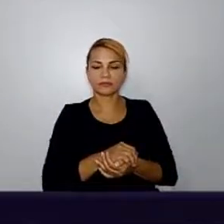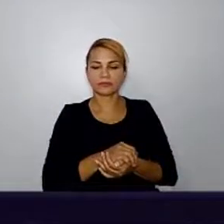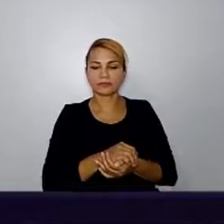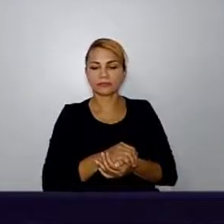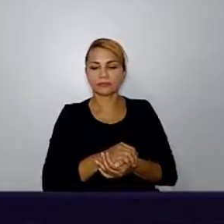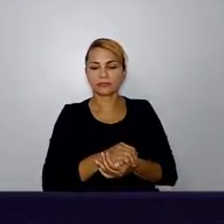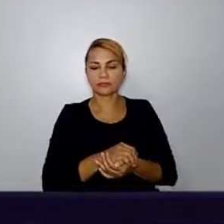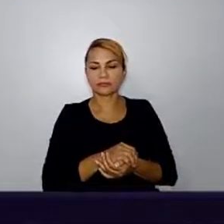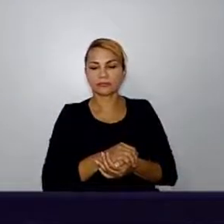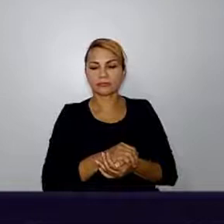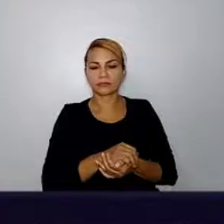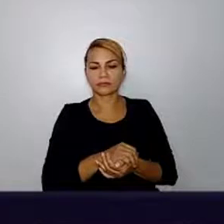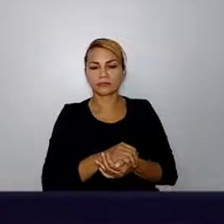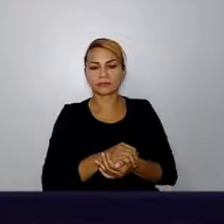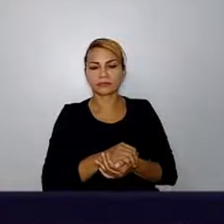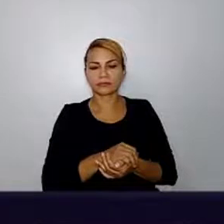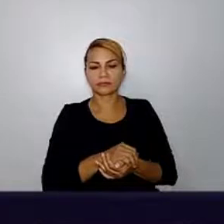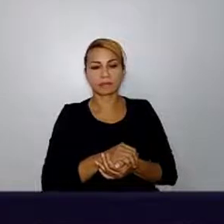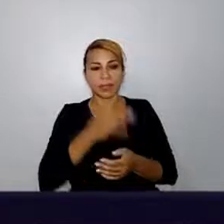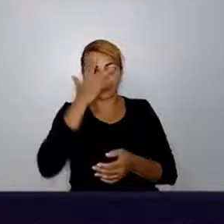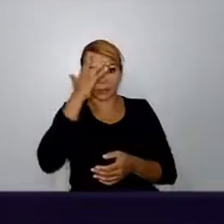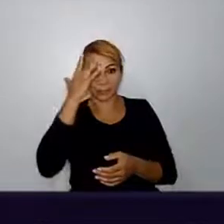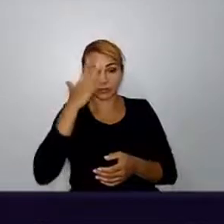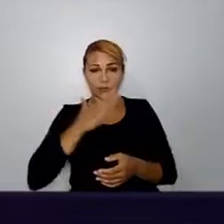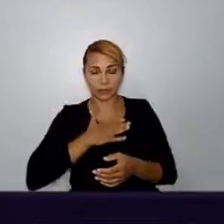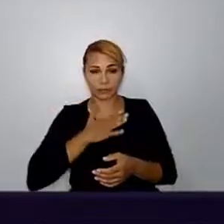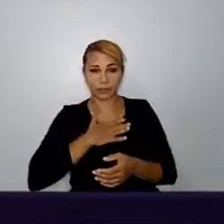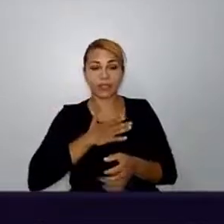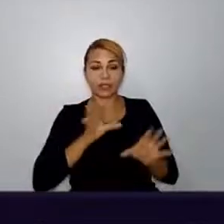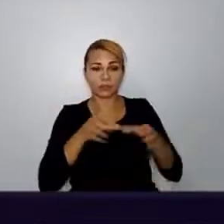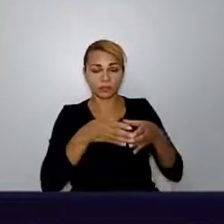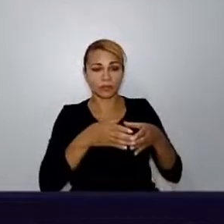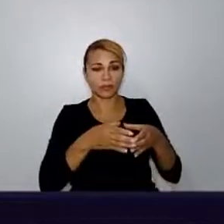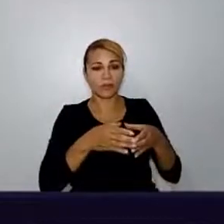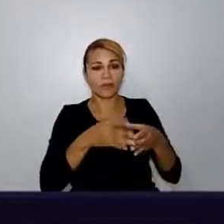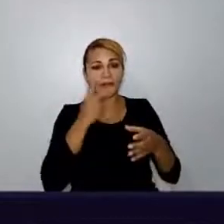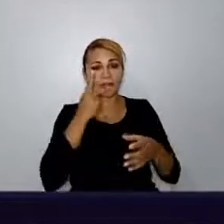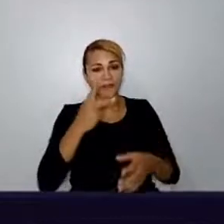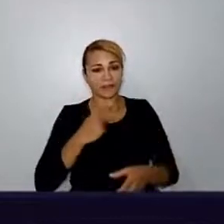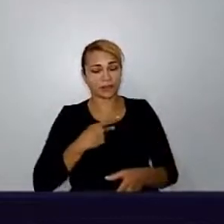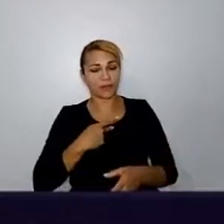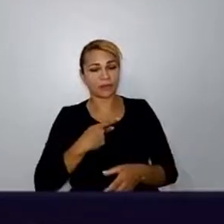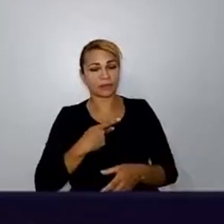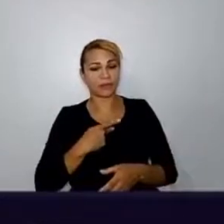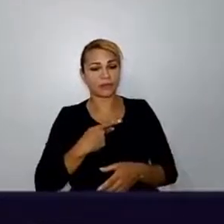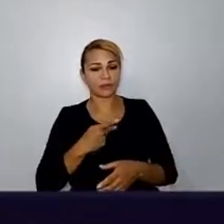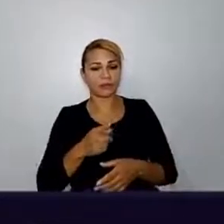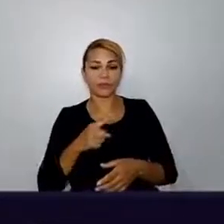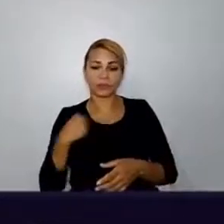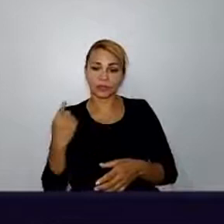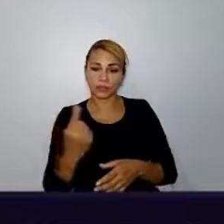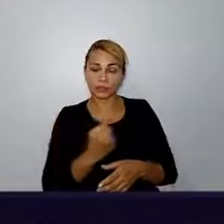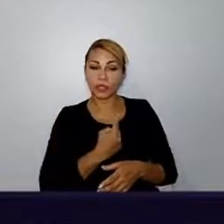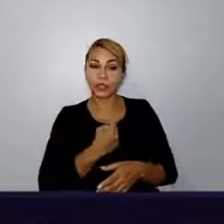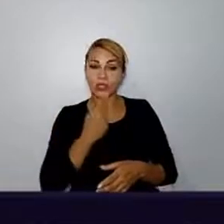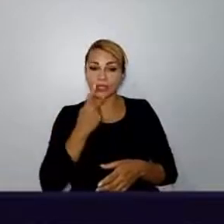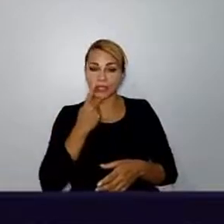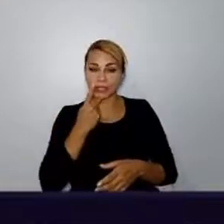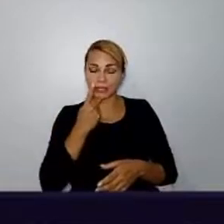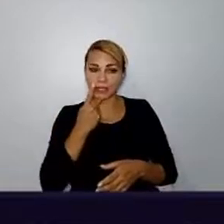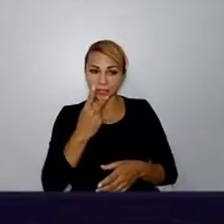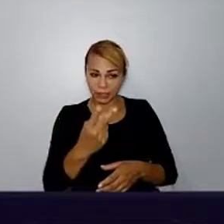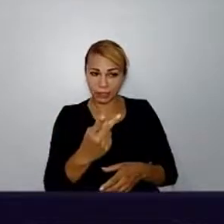uma moça do meu time veio falar comigo e ela falou assim, ó, a gente deu feedback para essa pessoa